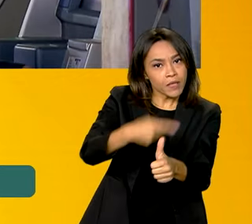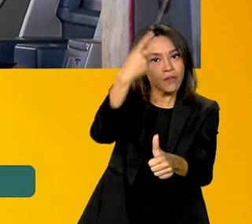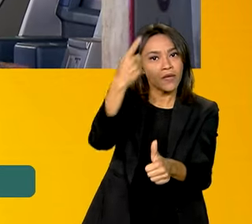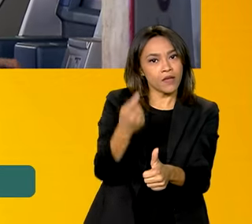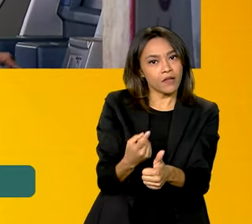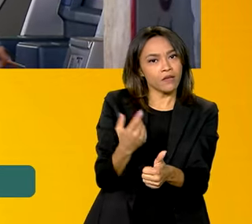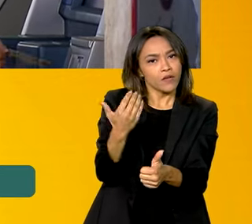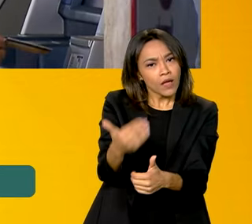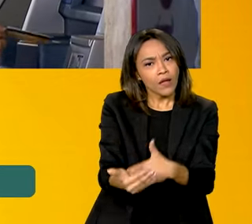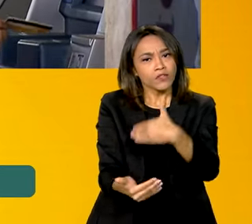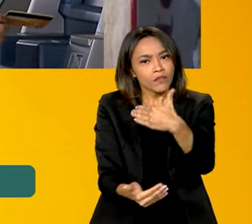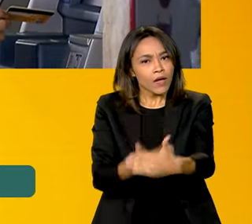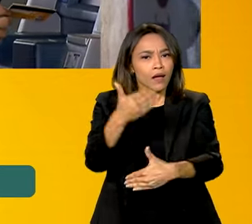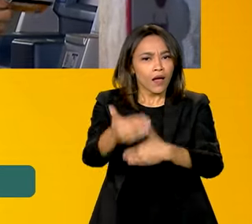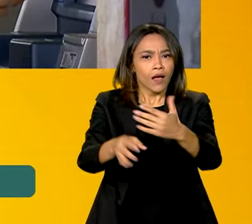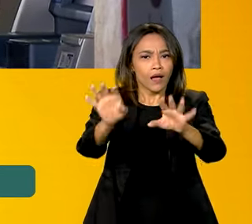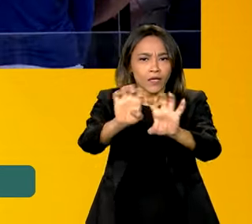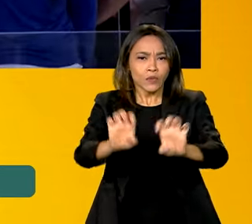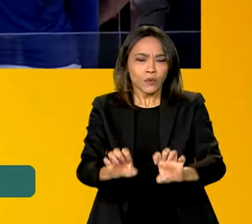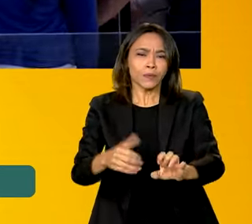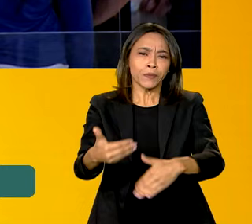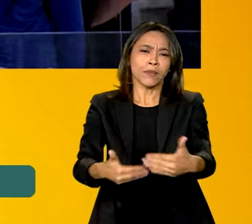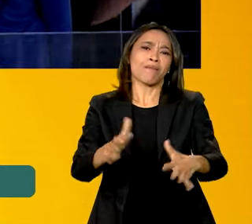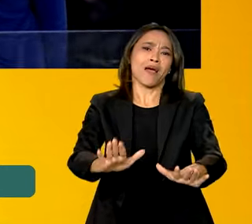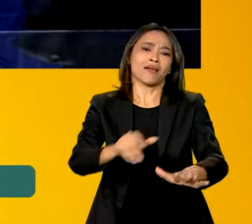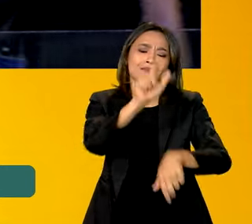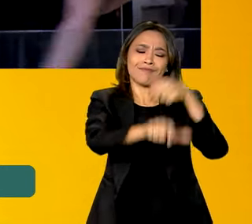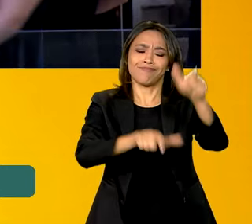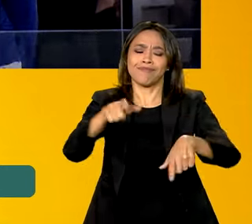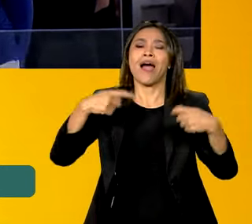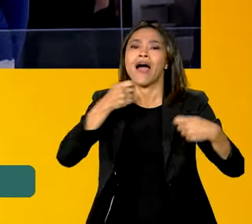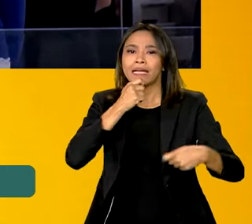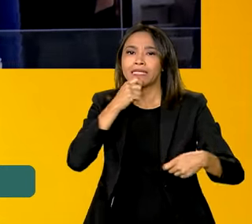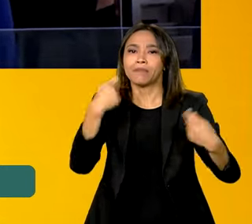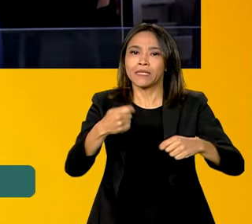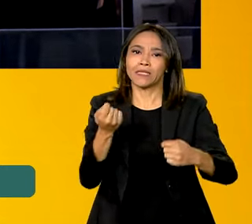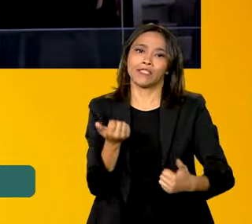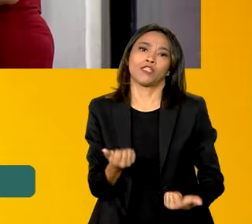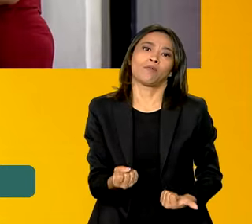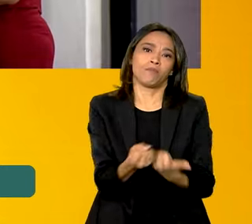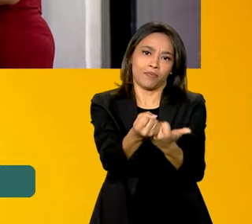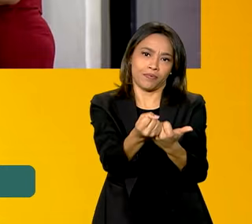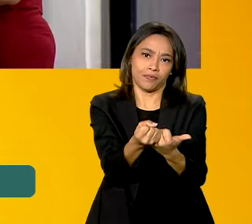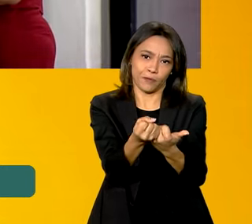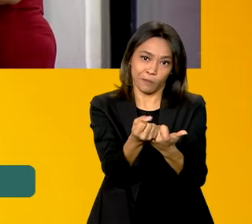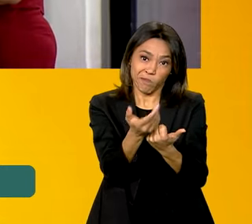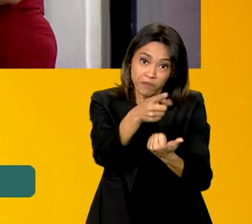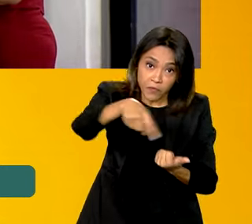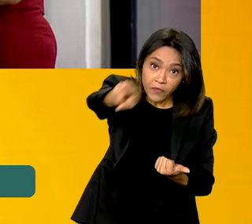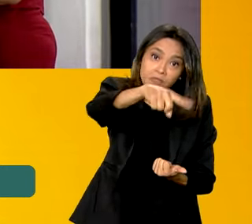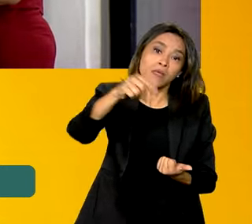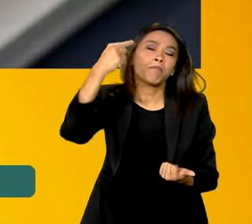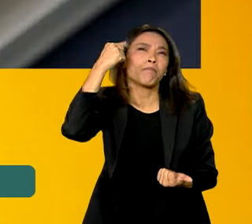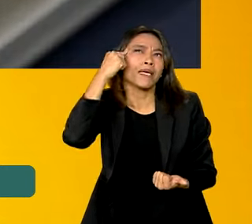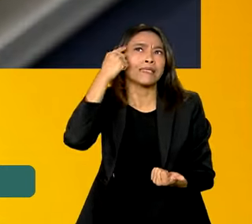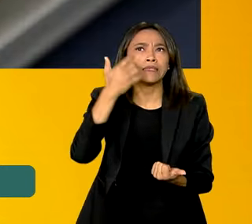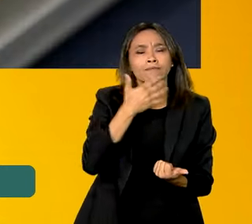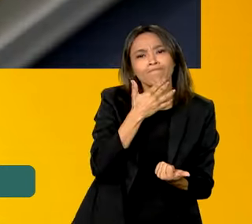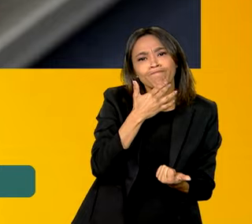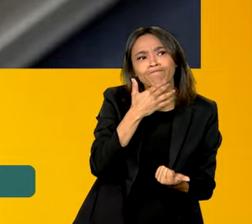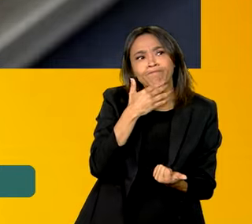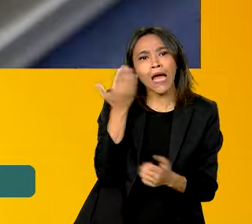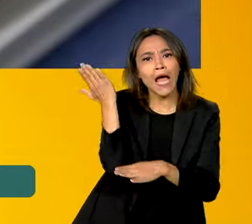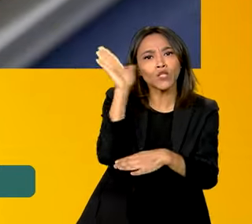a se reconstruir, mas a população continua precisando de ajuda. Então, se você que está em casa pensa numa maneira de fazer uma